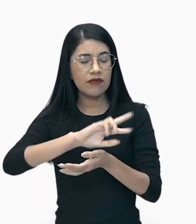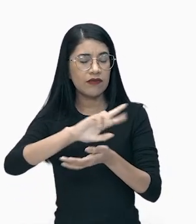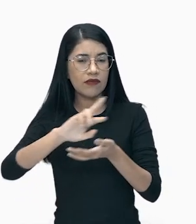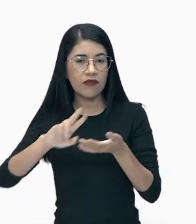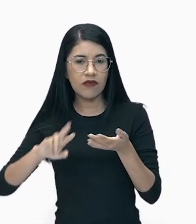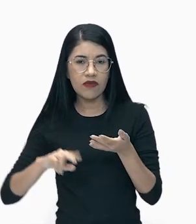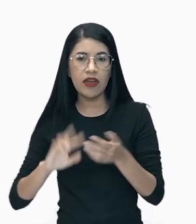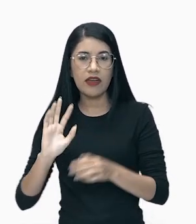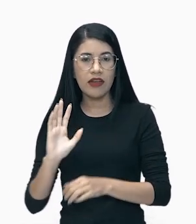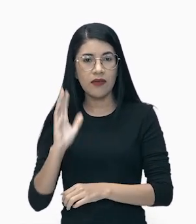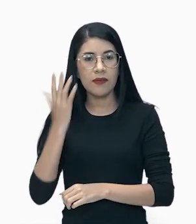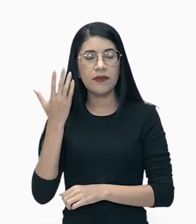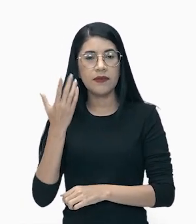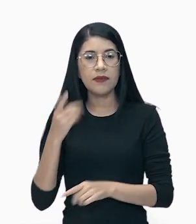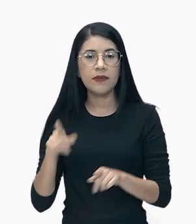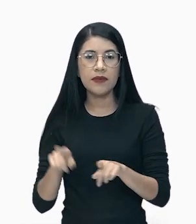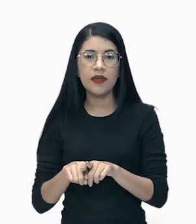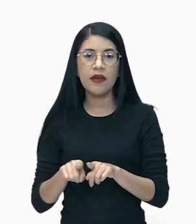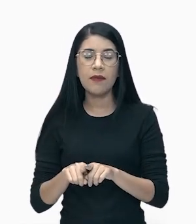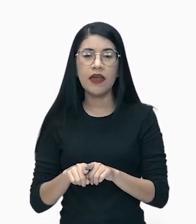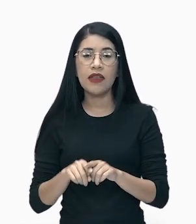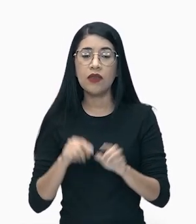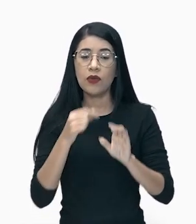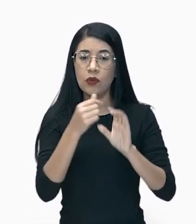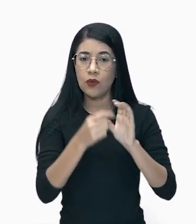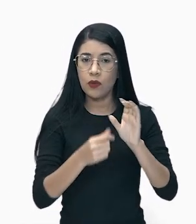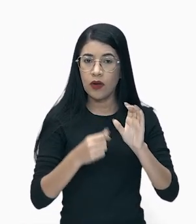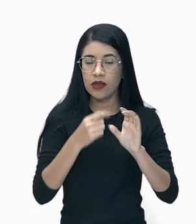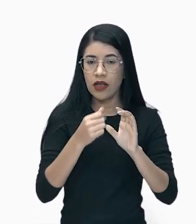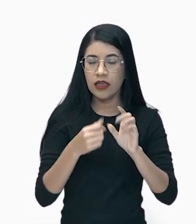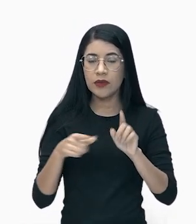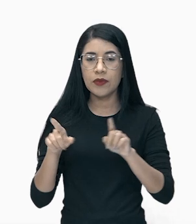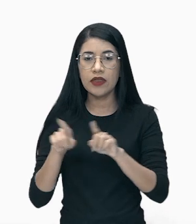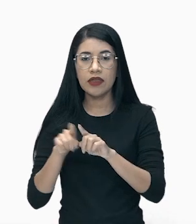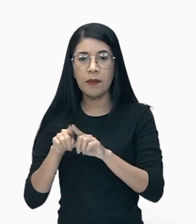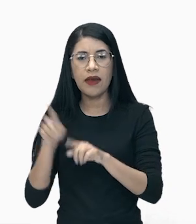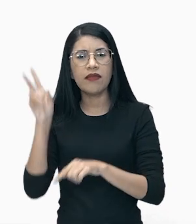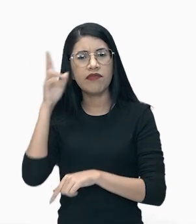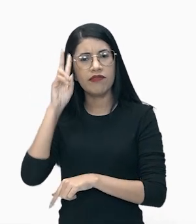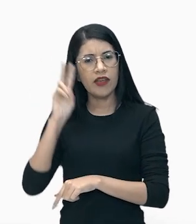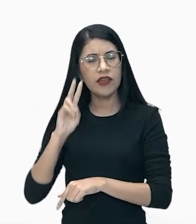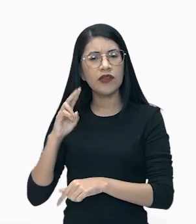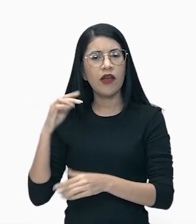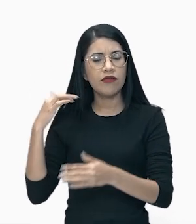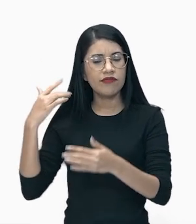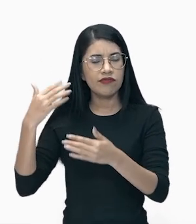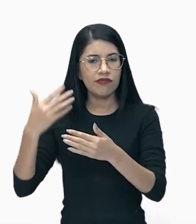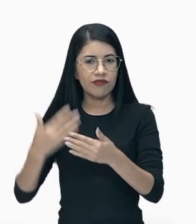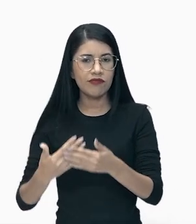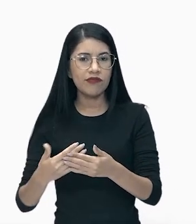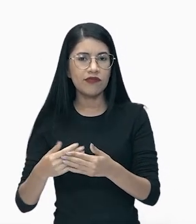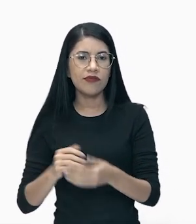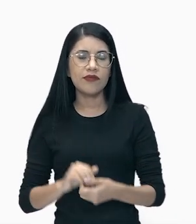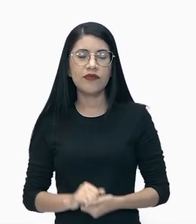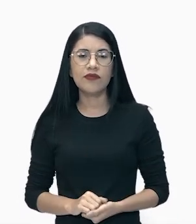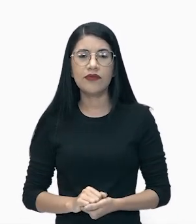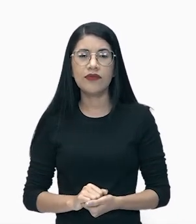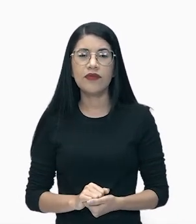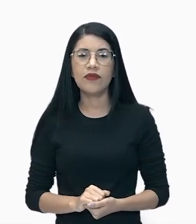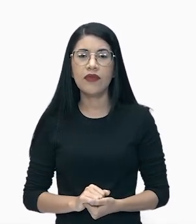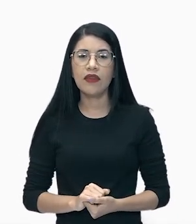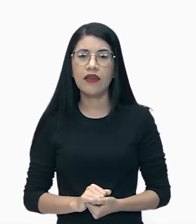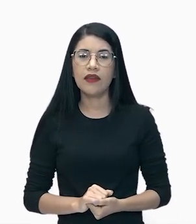que essa década gerou tanto para o capitalismo como para a própria história de uma forma geral. Vamos lá, gente.